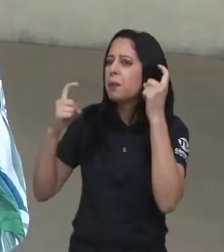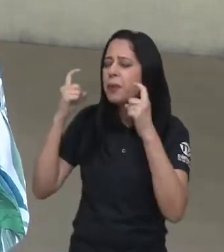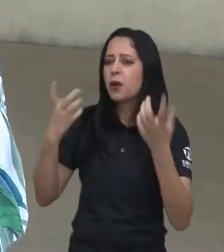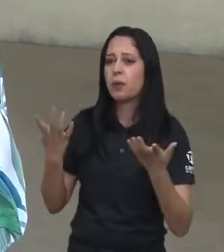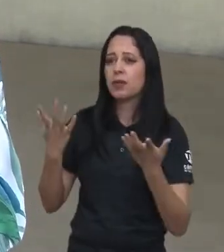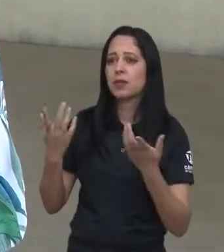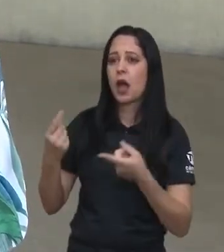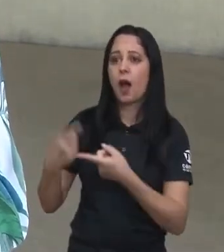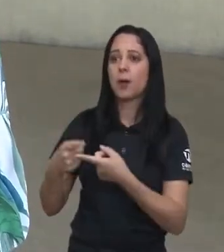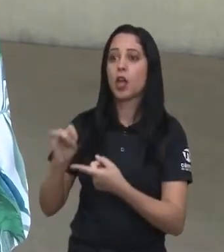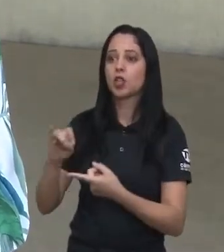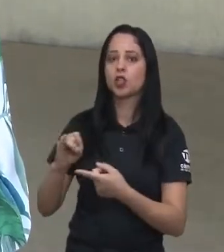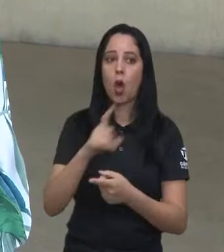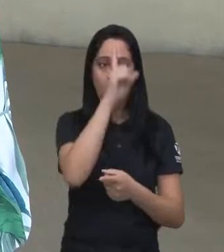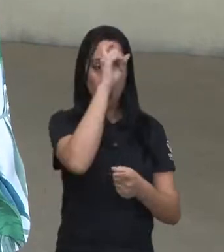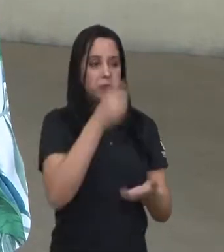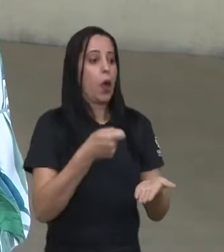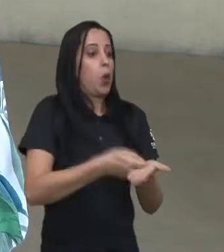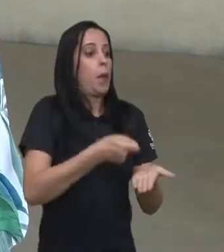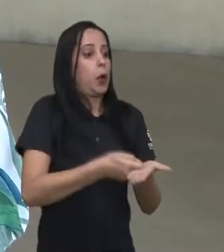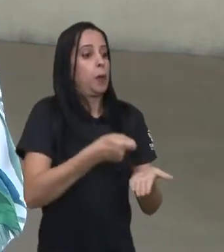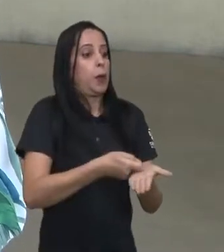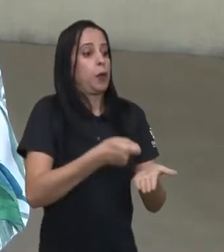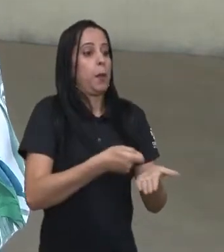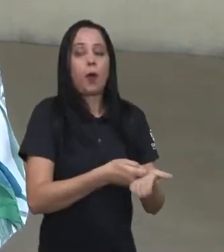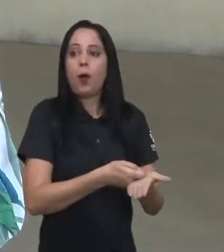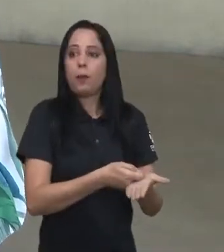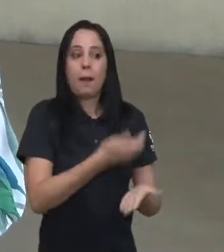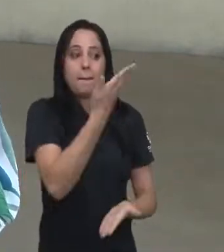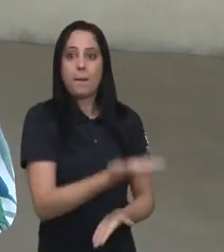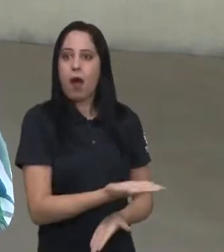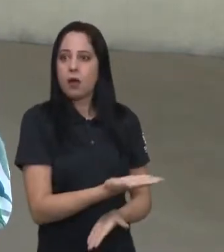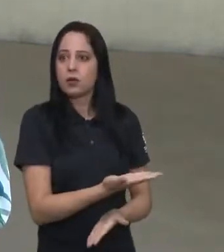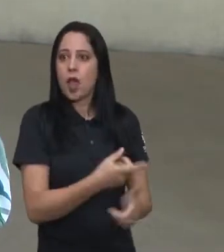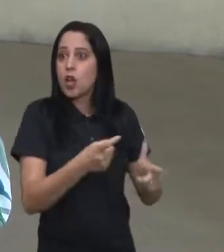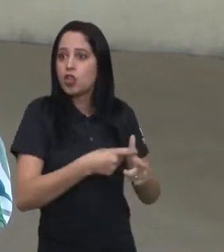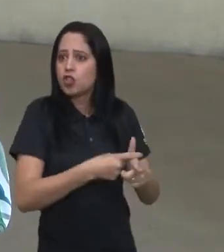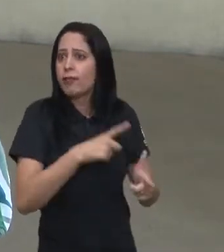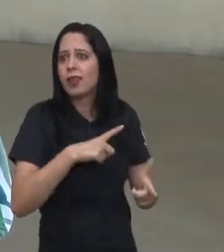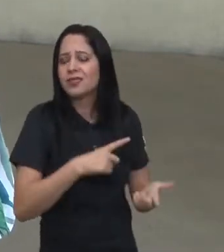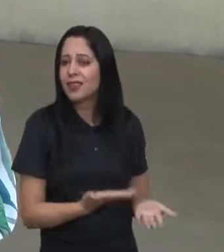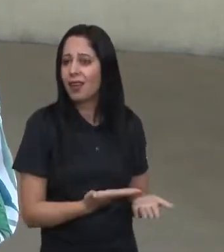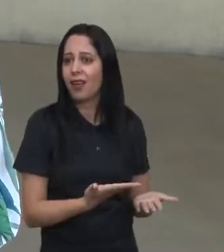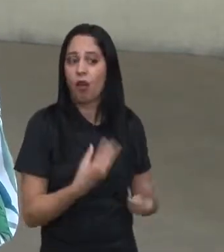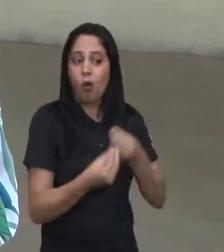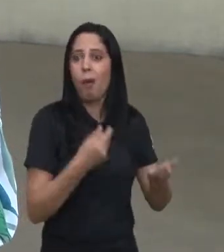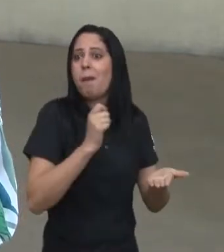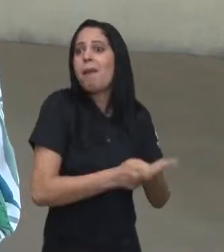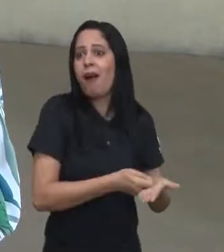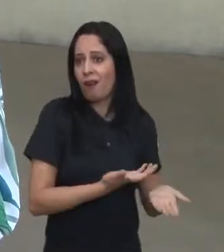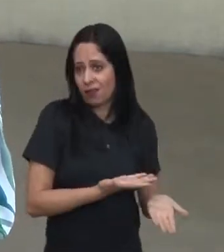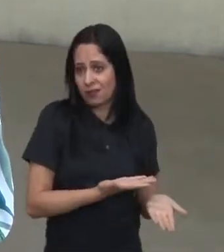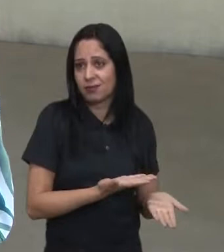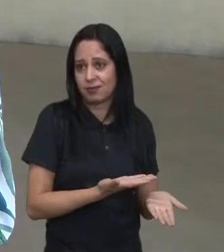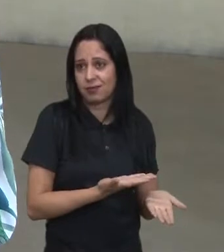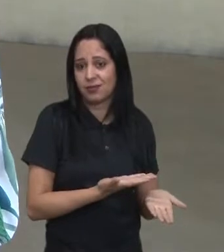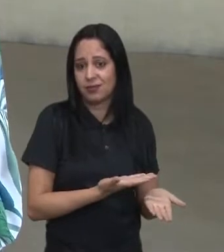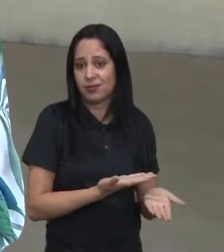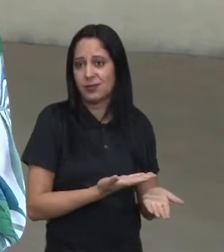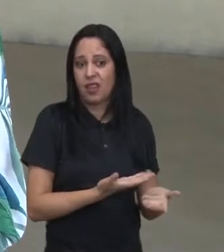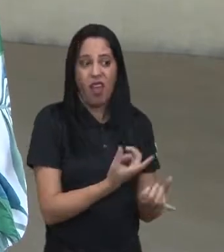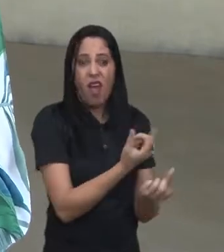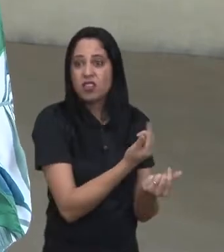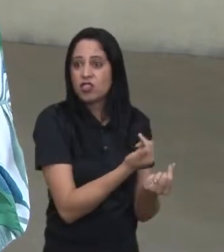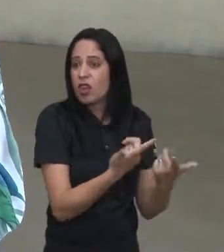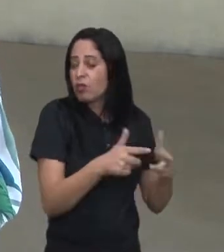sabe? Como que é essa? É só cobrar, cobrar, cobrar as entidades que estão na ponta da linha,